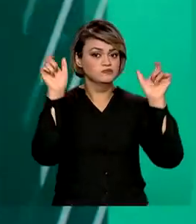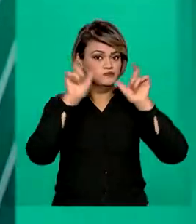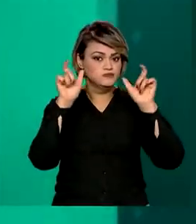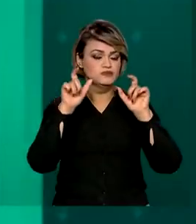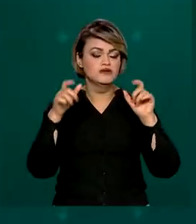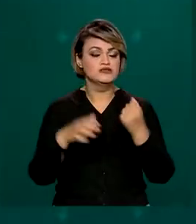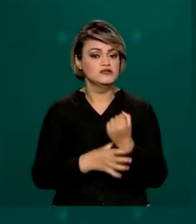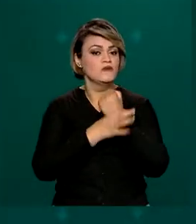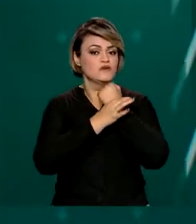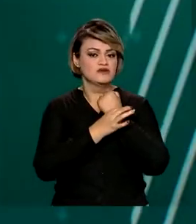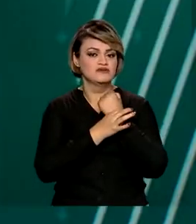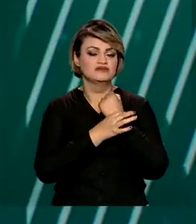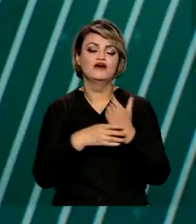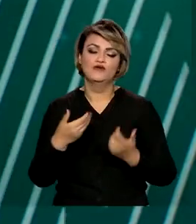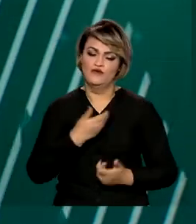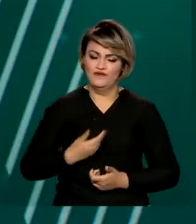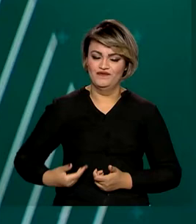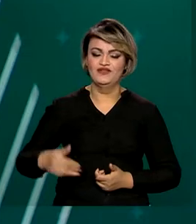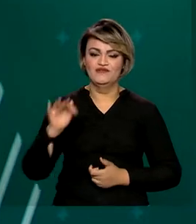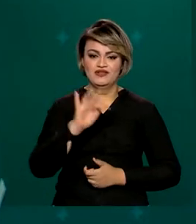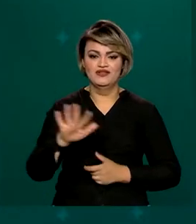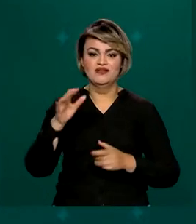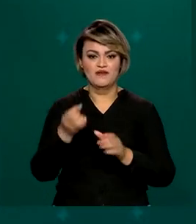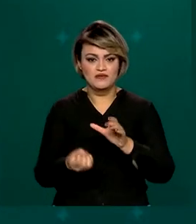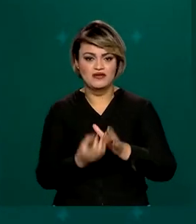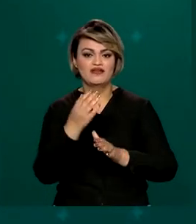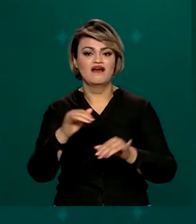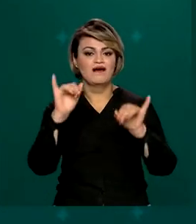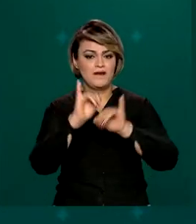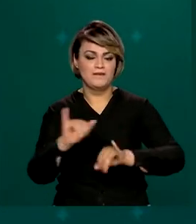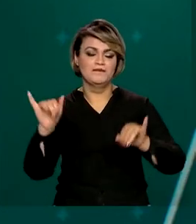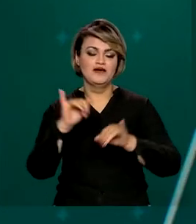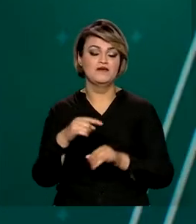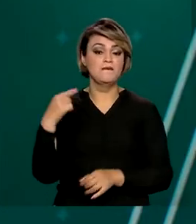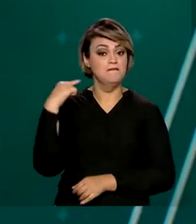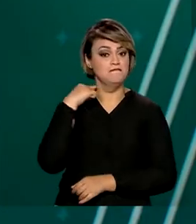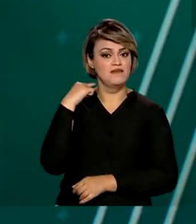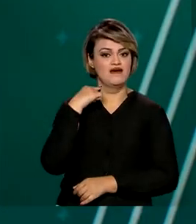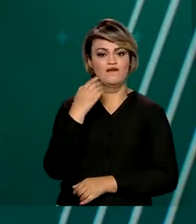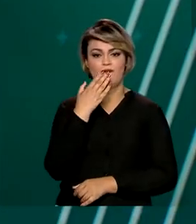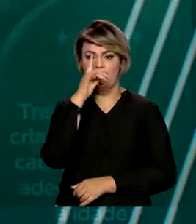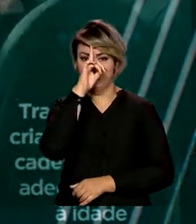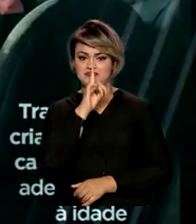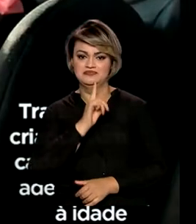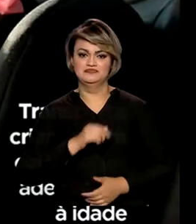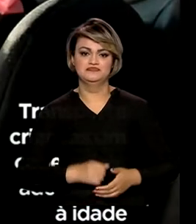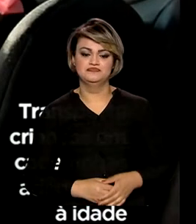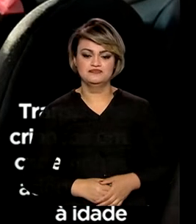segurança no trânsito, o governo federal realiza mais uma vez a campanha Maio Amarelo.